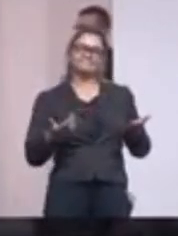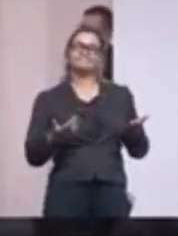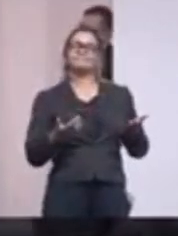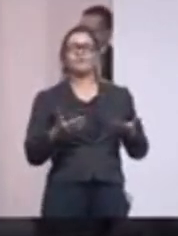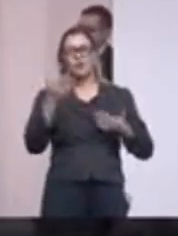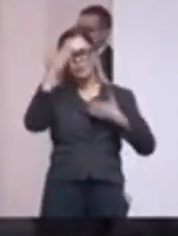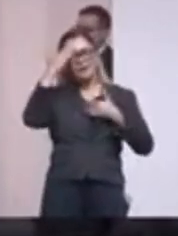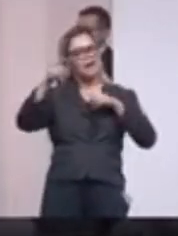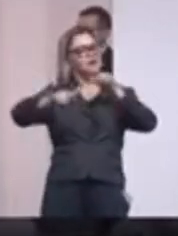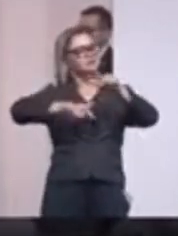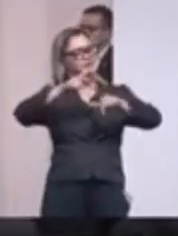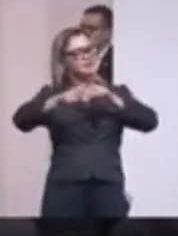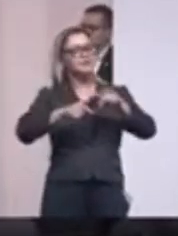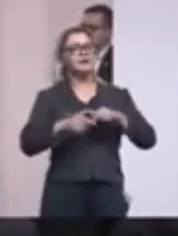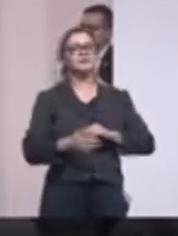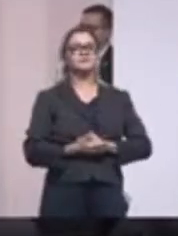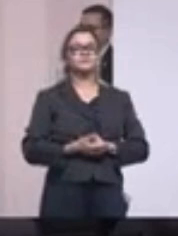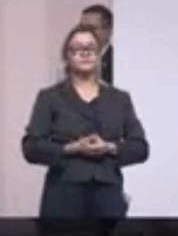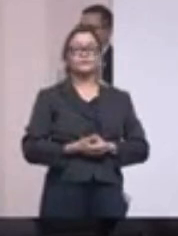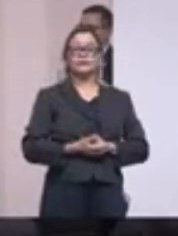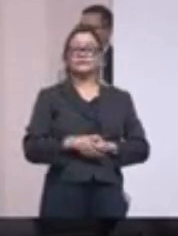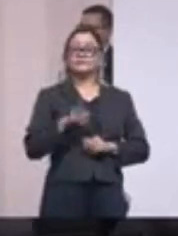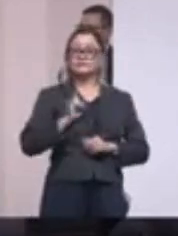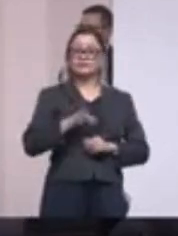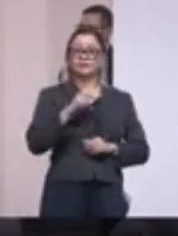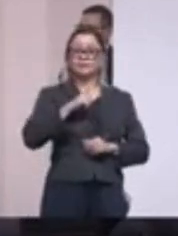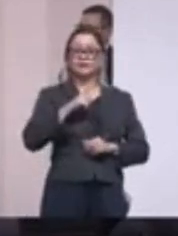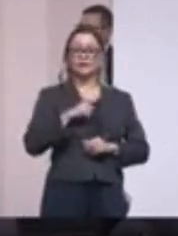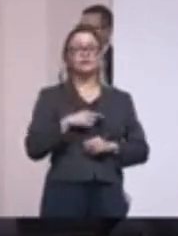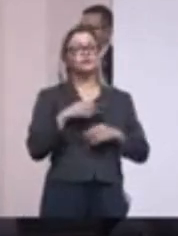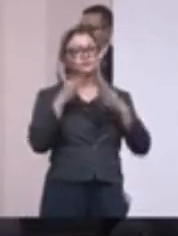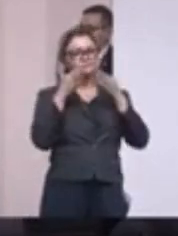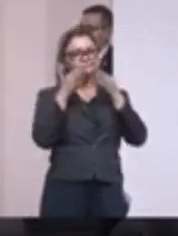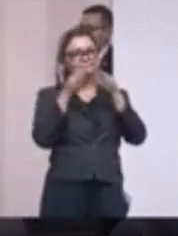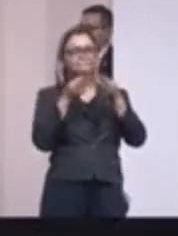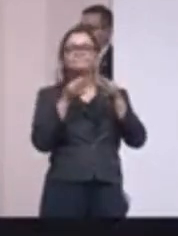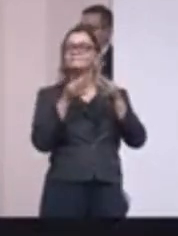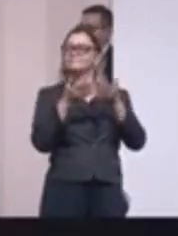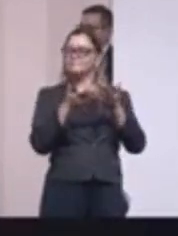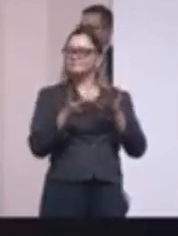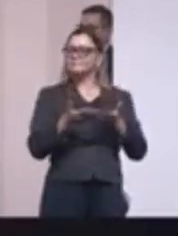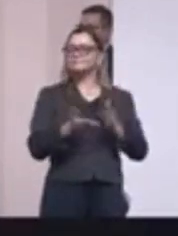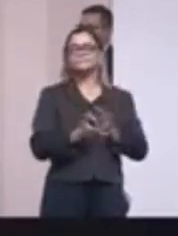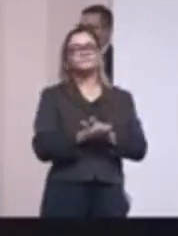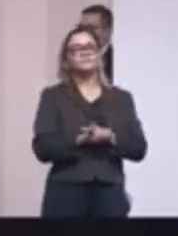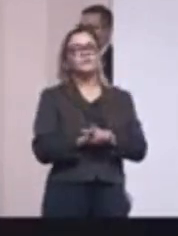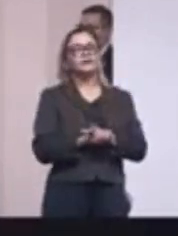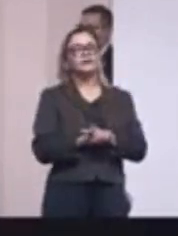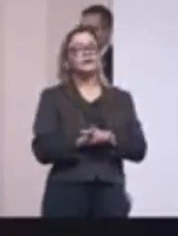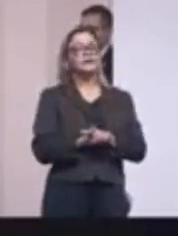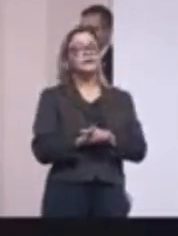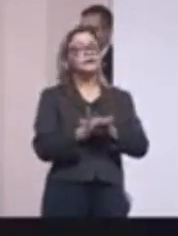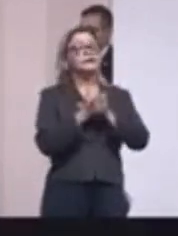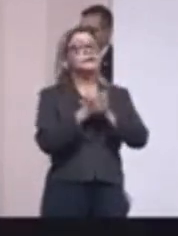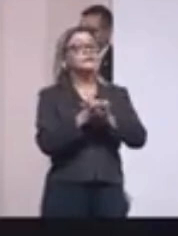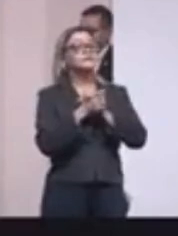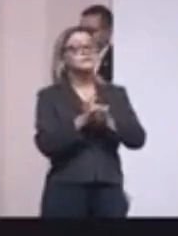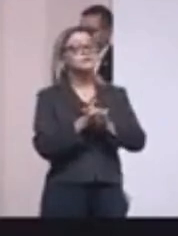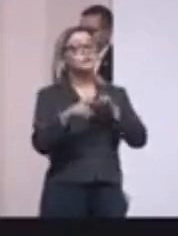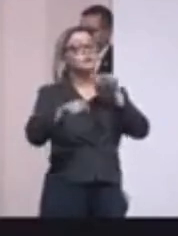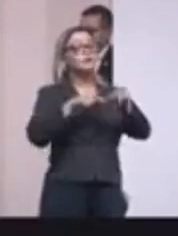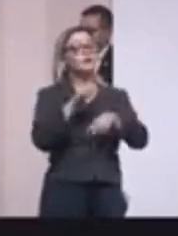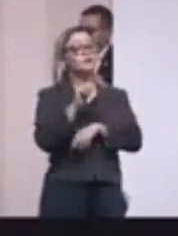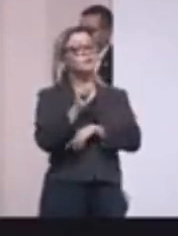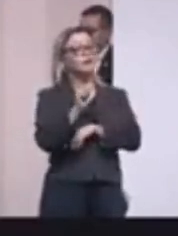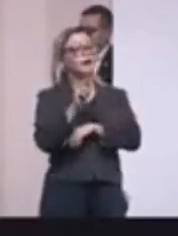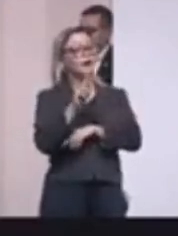seu trabalho, você tem aí, sempre terá o nosso reconhecimento. E eu queria agradecer também, de modo muito especial, o trabalho do doutor Arthur de An.